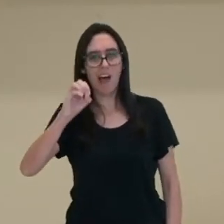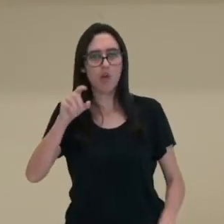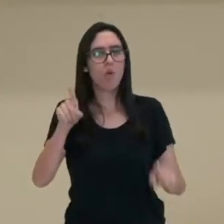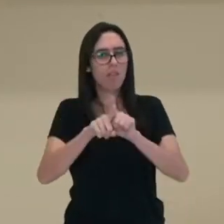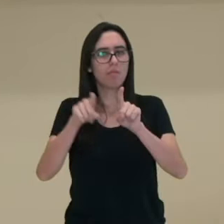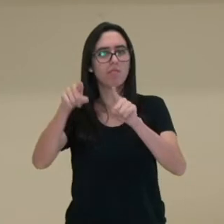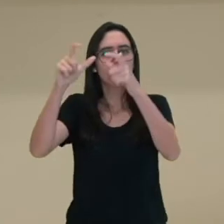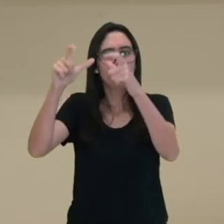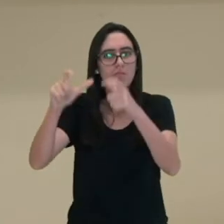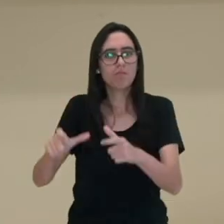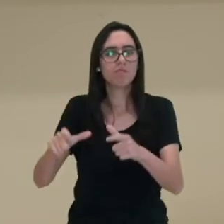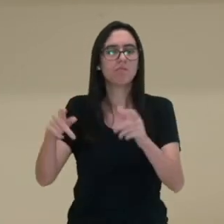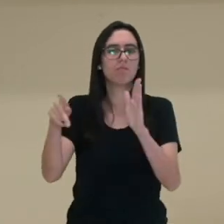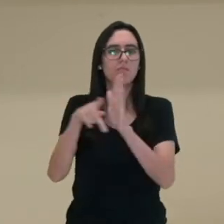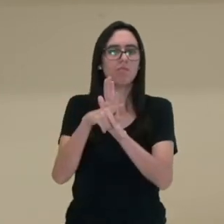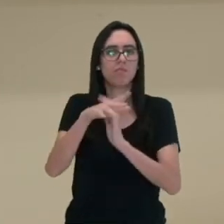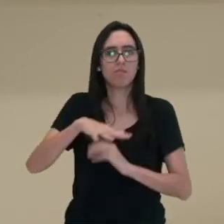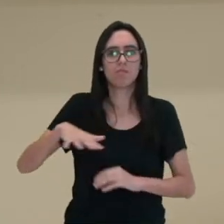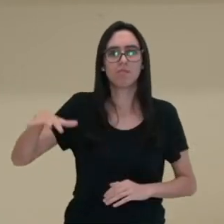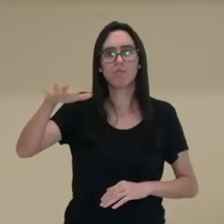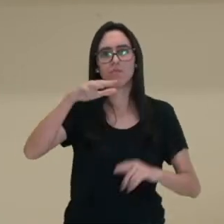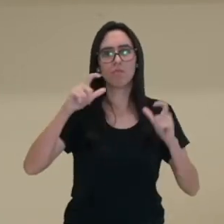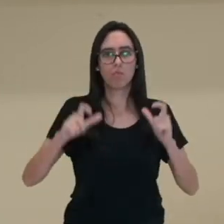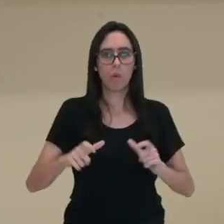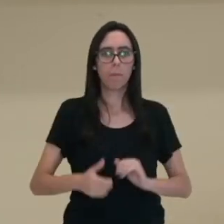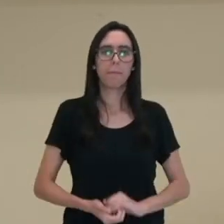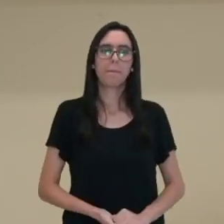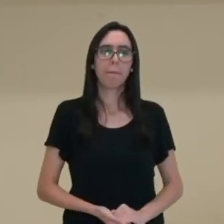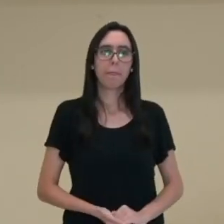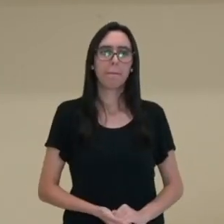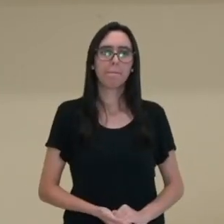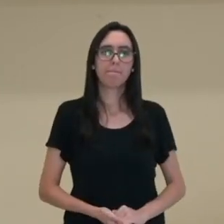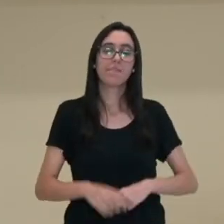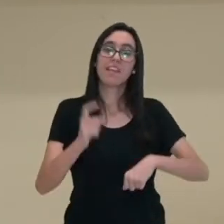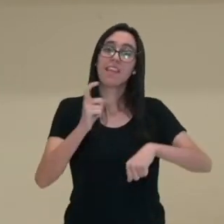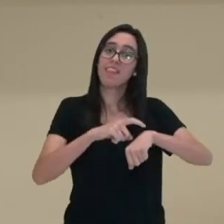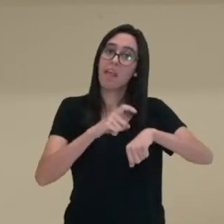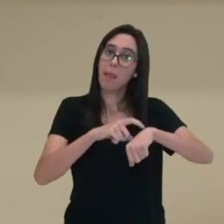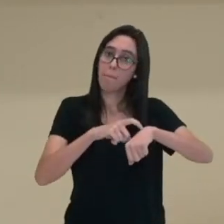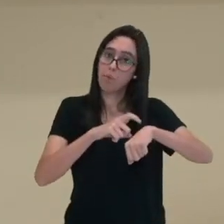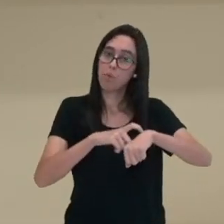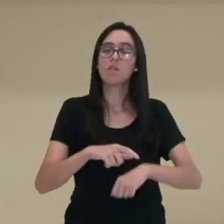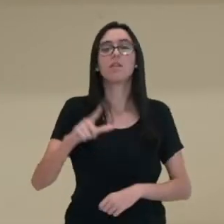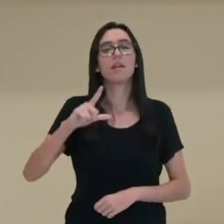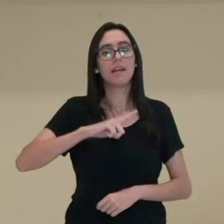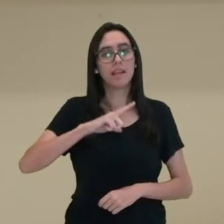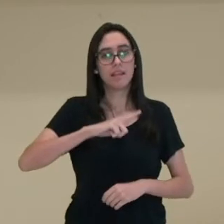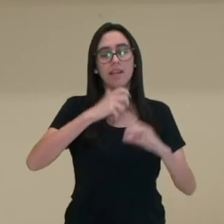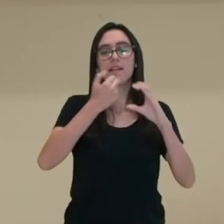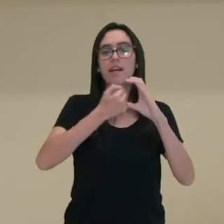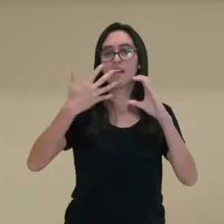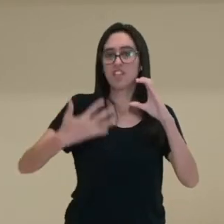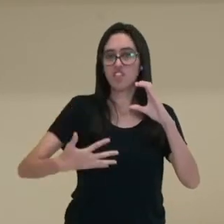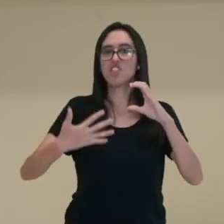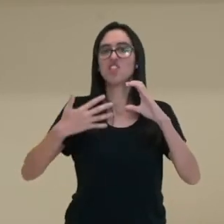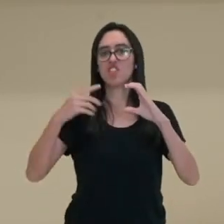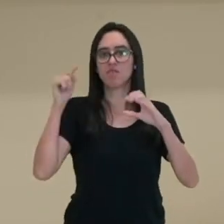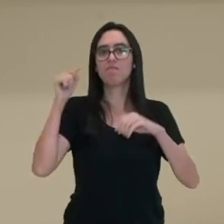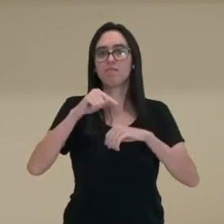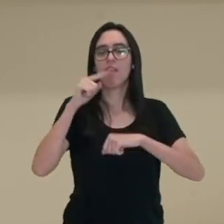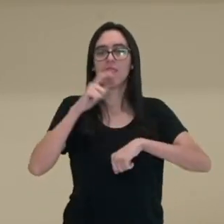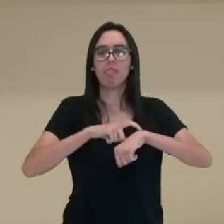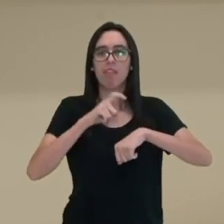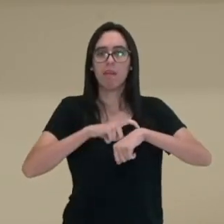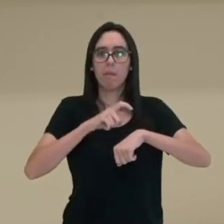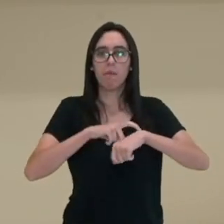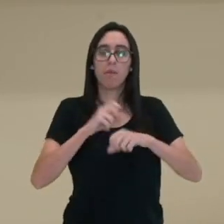constituem a composição de um conto aí. O tempo, né? A gente tem também a característica do tempo, né? Ele pode